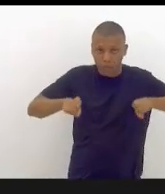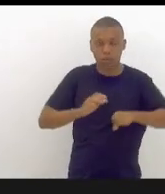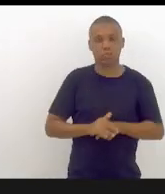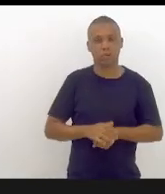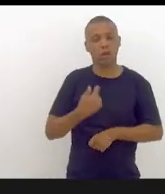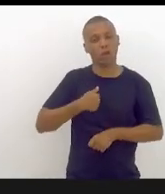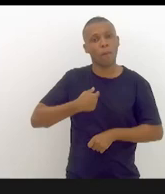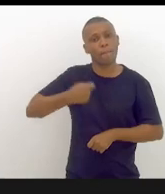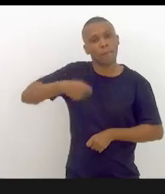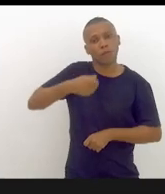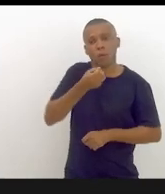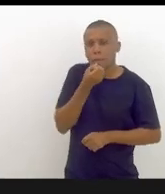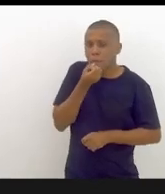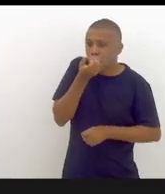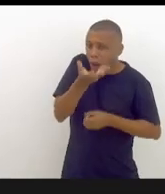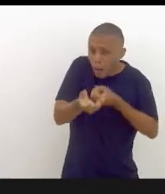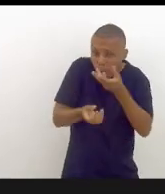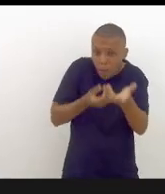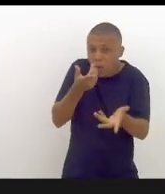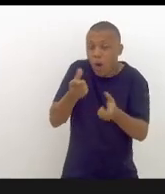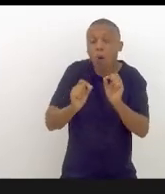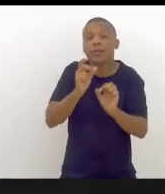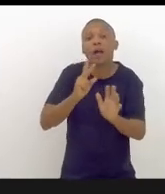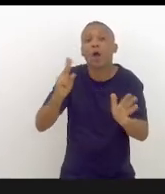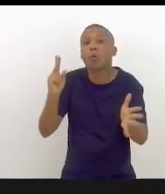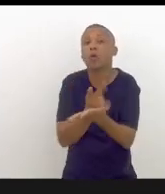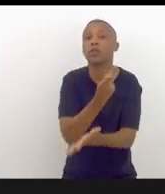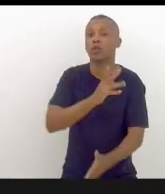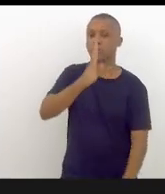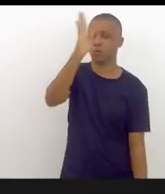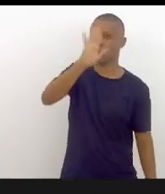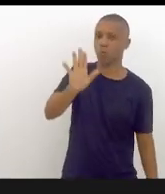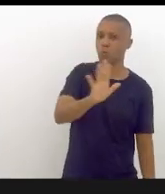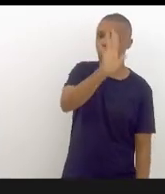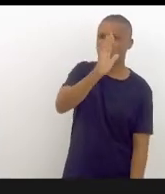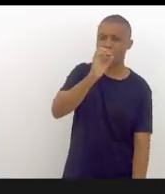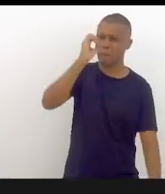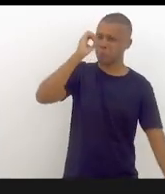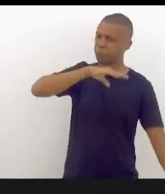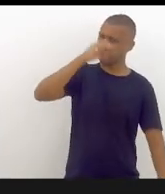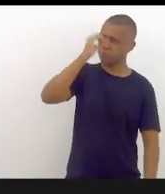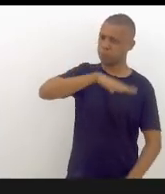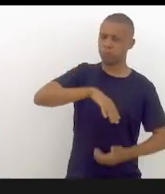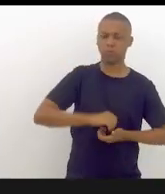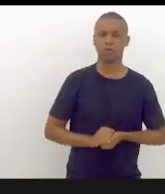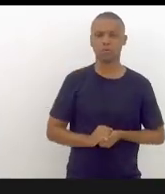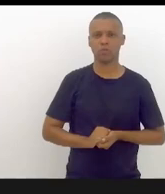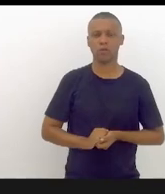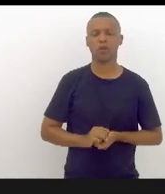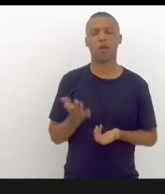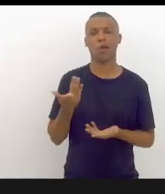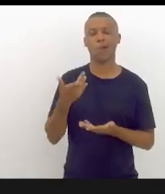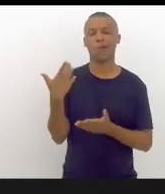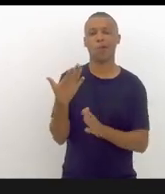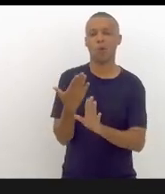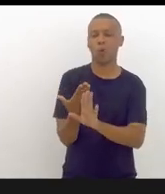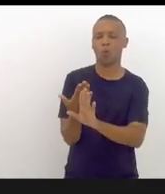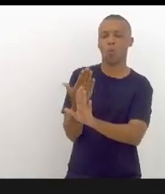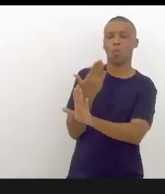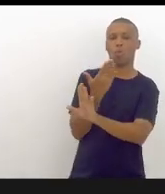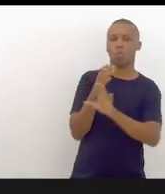que está acontecendo nesse país um verdadeiro absurdo, um isolamento, querem continuar. Esse